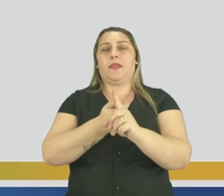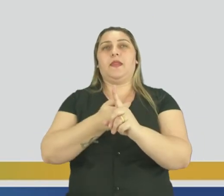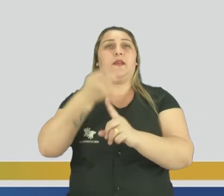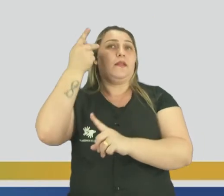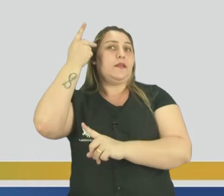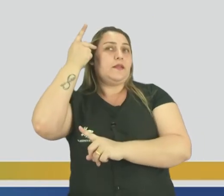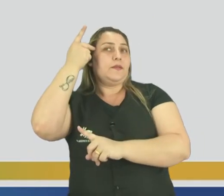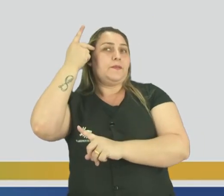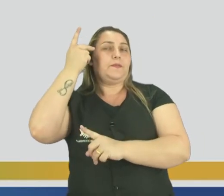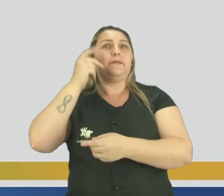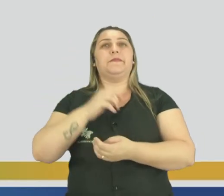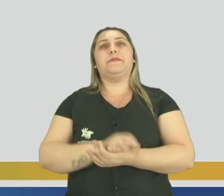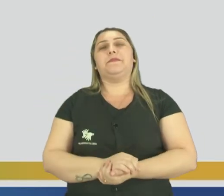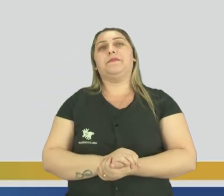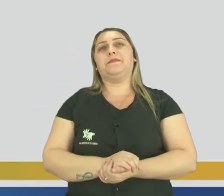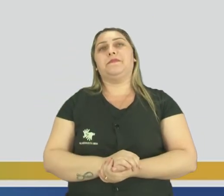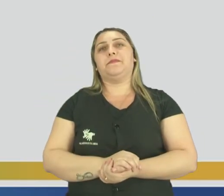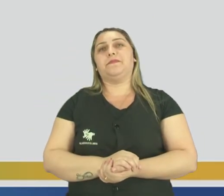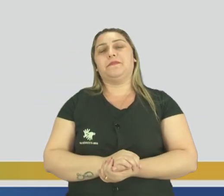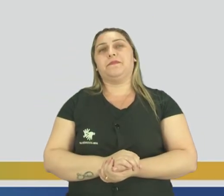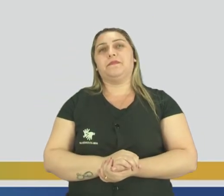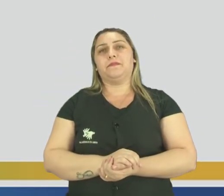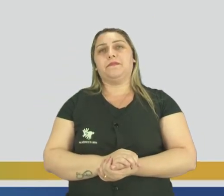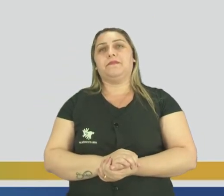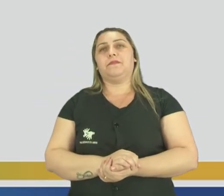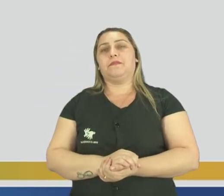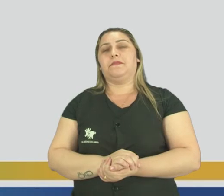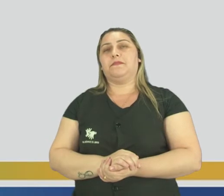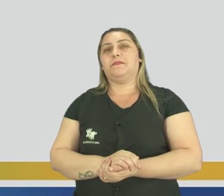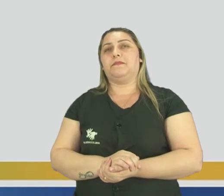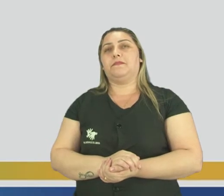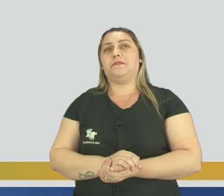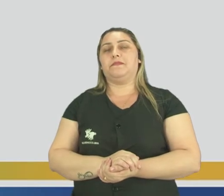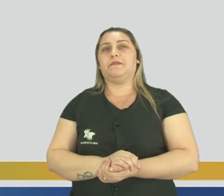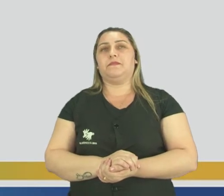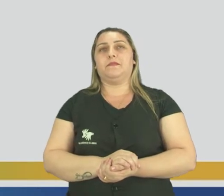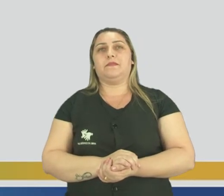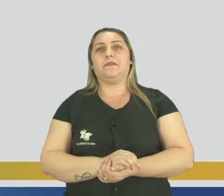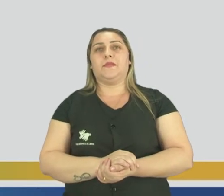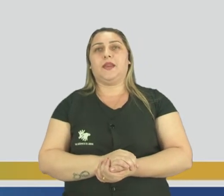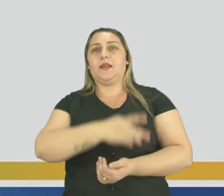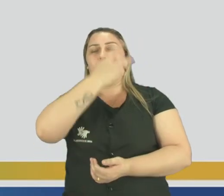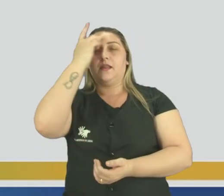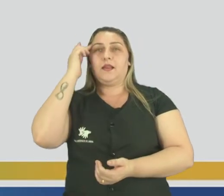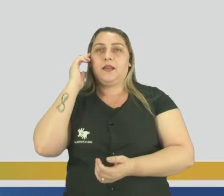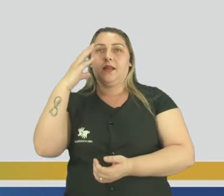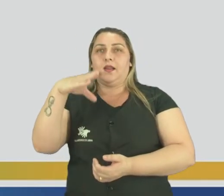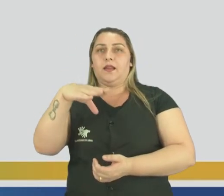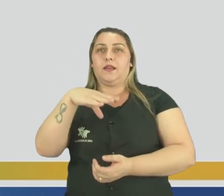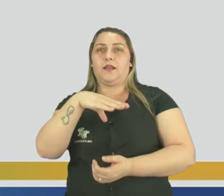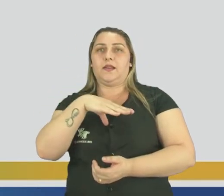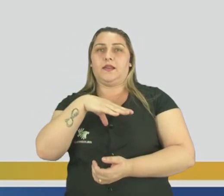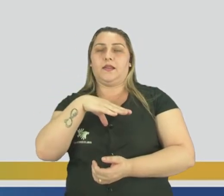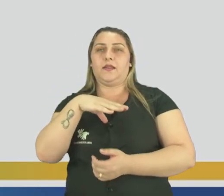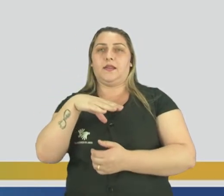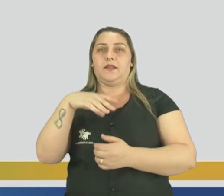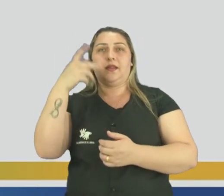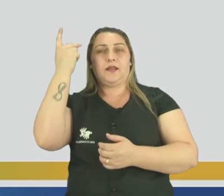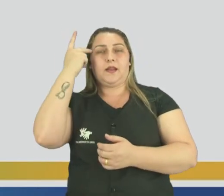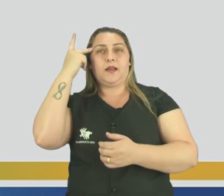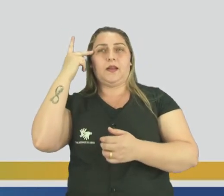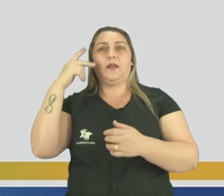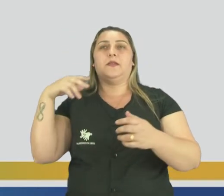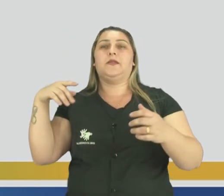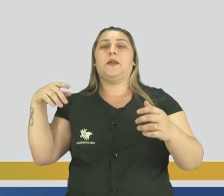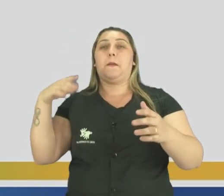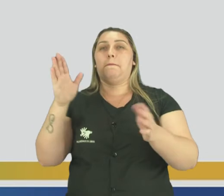lá de São Paulo. Algumas pessoas que são, às vezes, ficam lá, aquela agitação da cidade grande, São Paulo, como nós já vimos, que é a